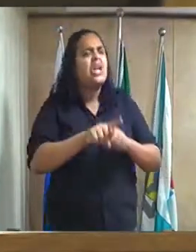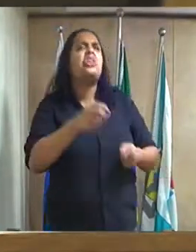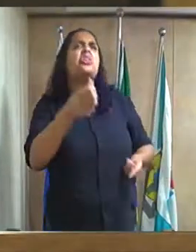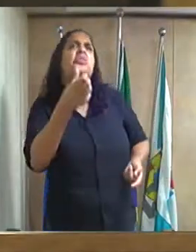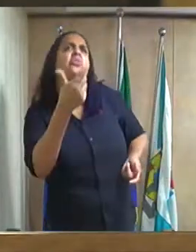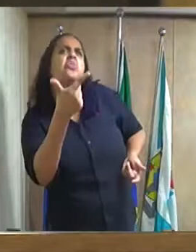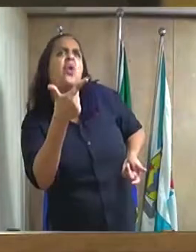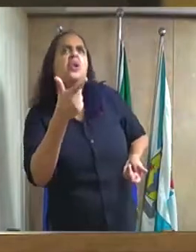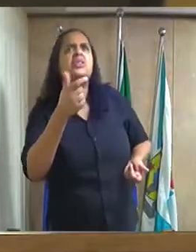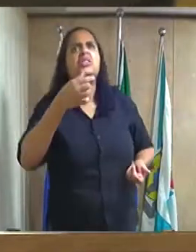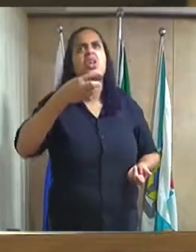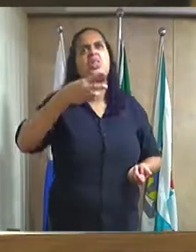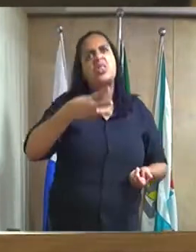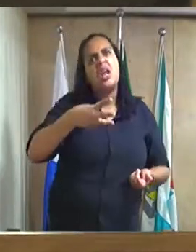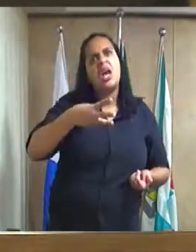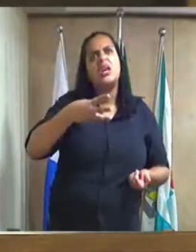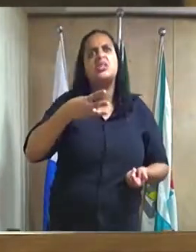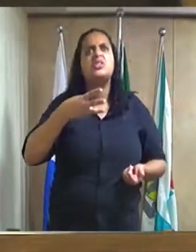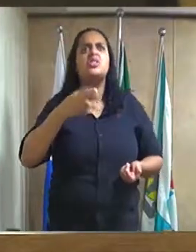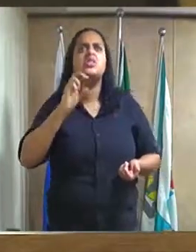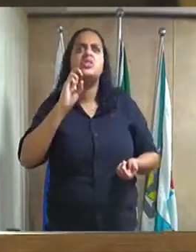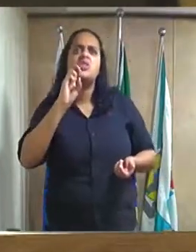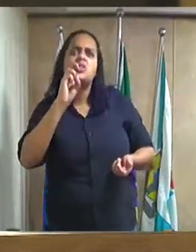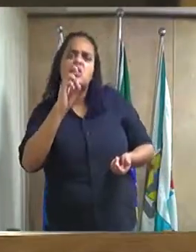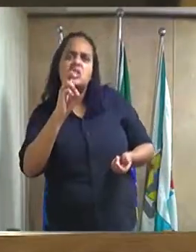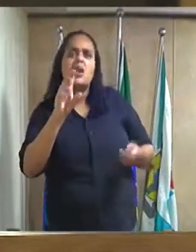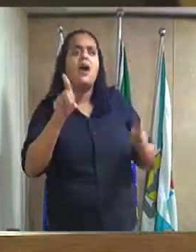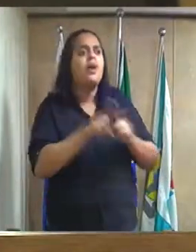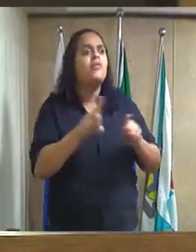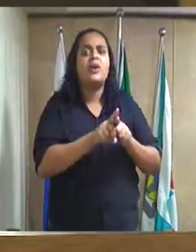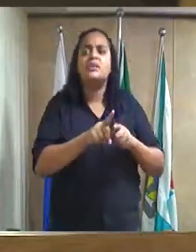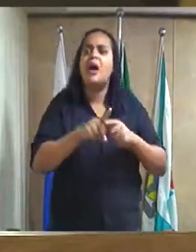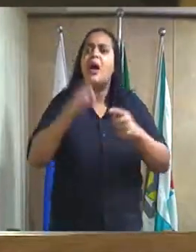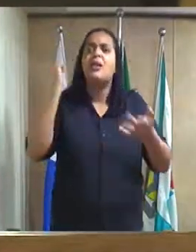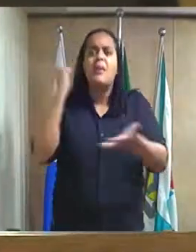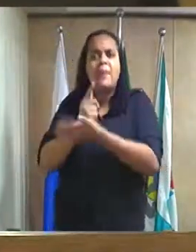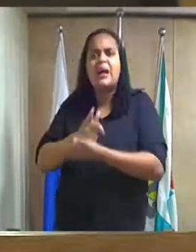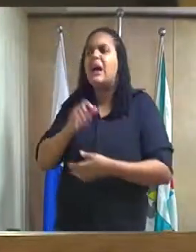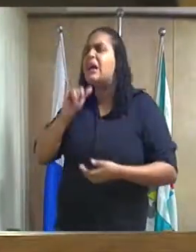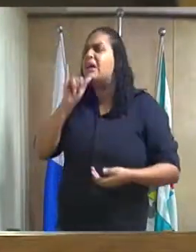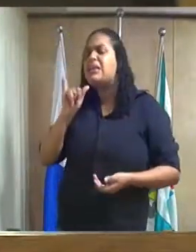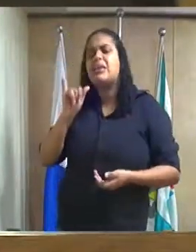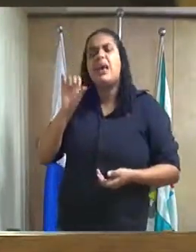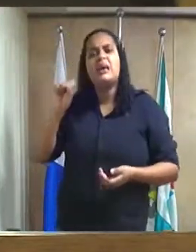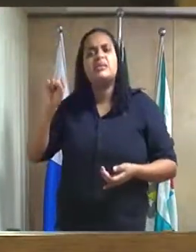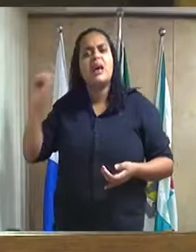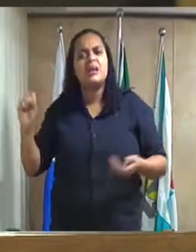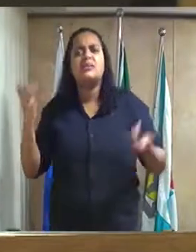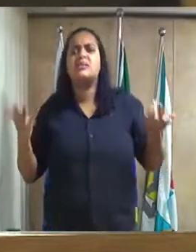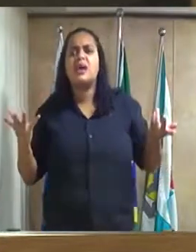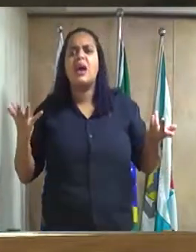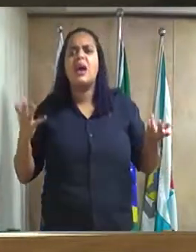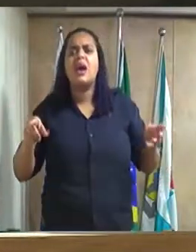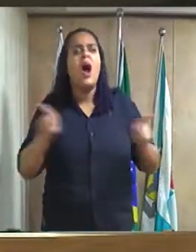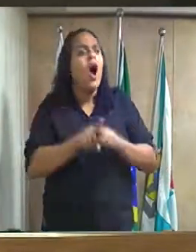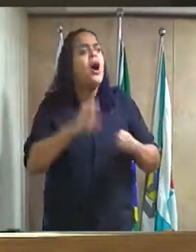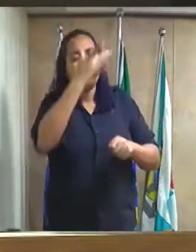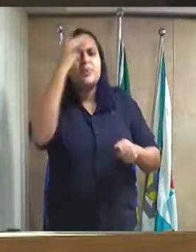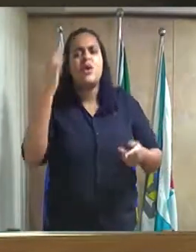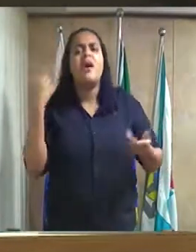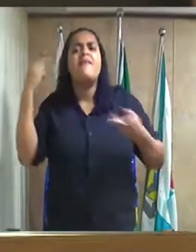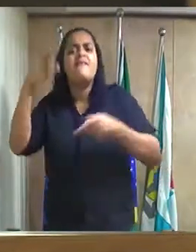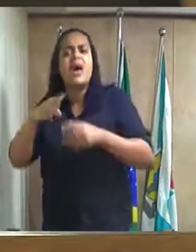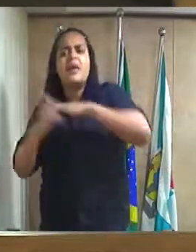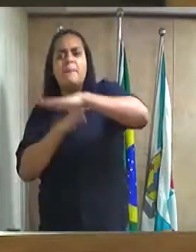dias fica dois, três, quatro, cinco meses no município e vai embora não paga ISS não paga nada vai naqueles golpões da vida ali